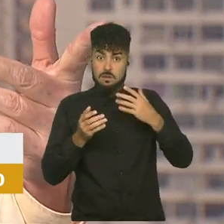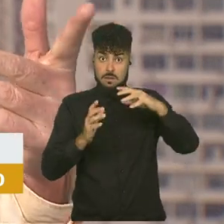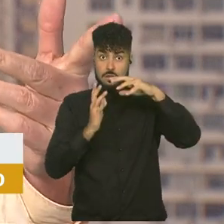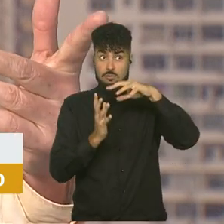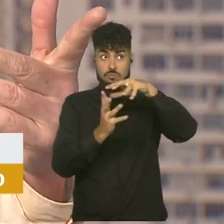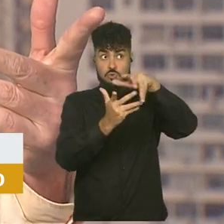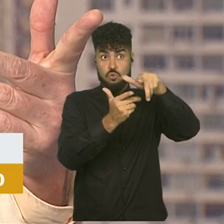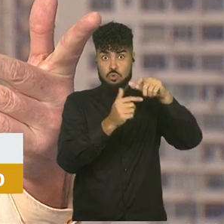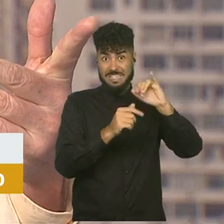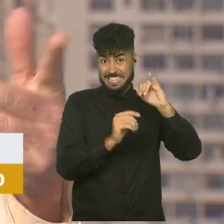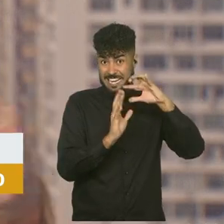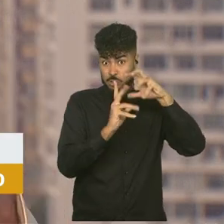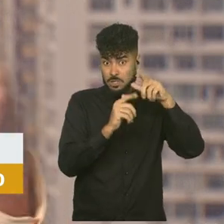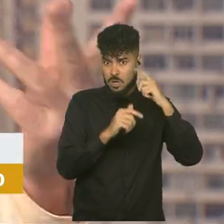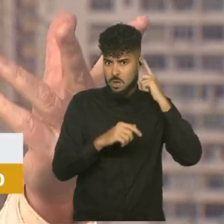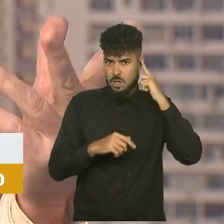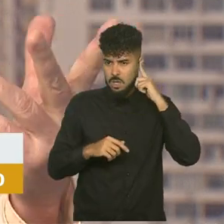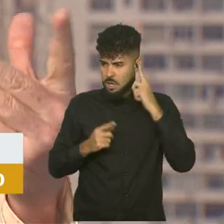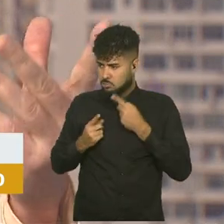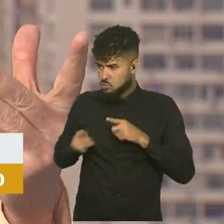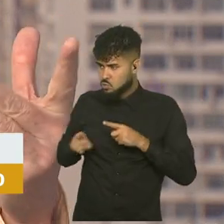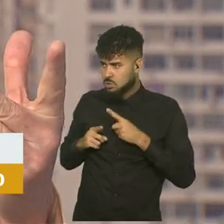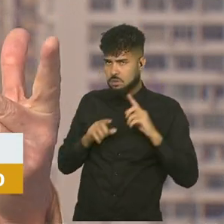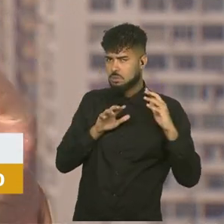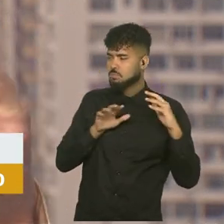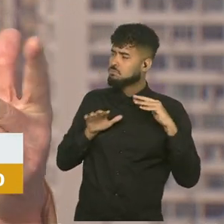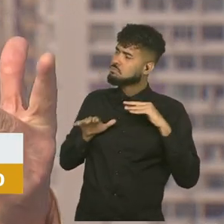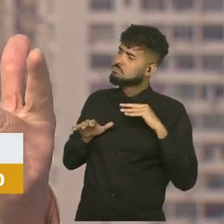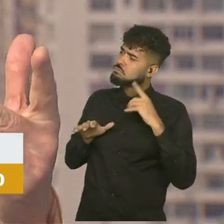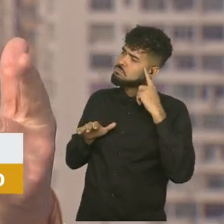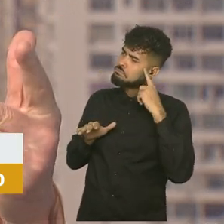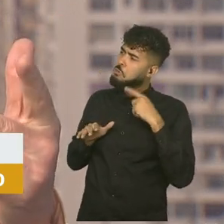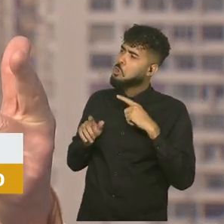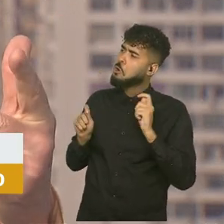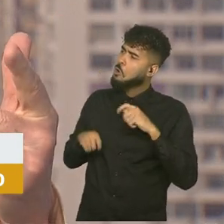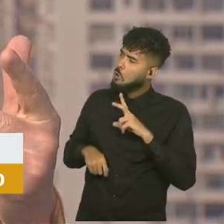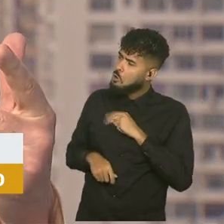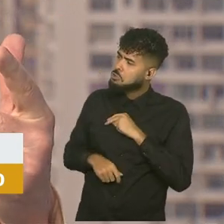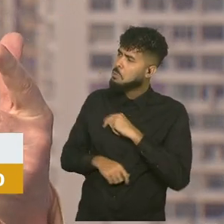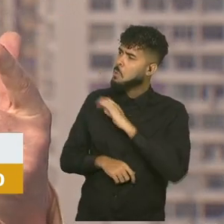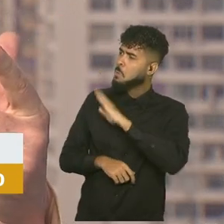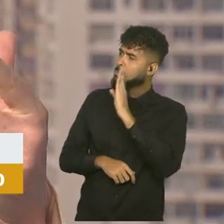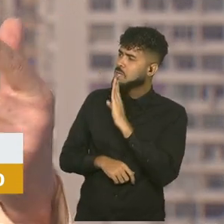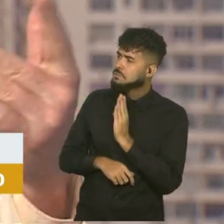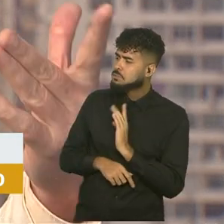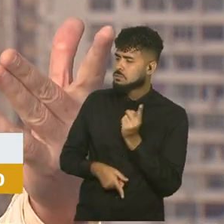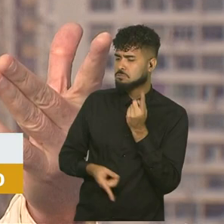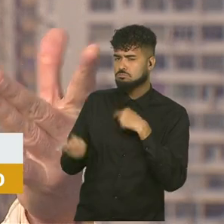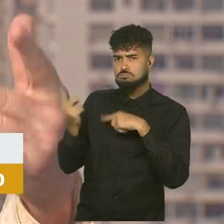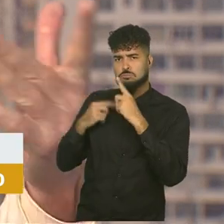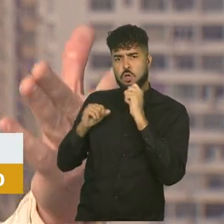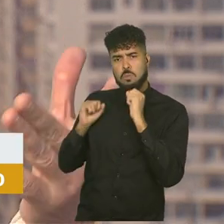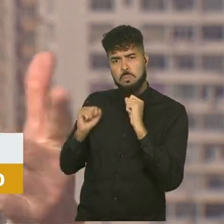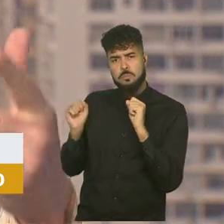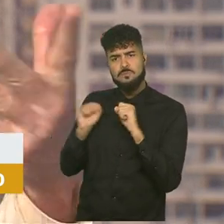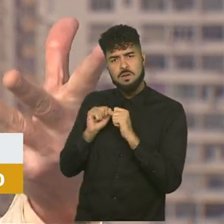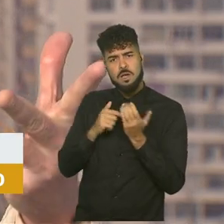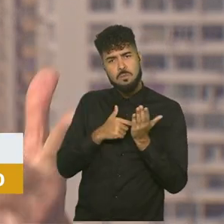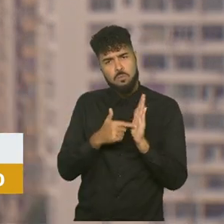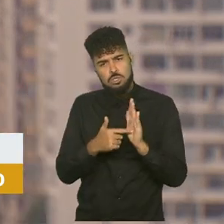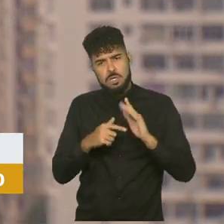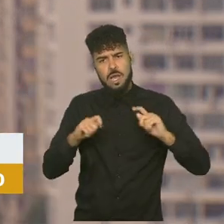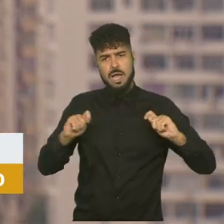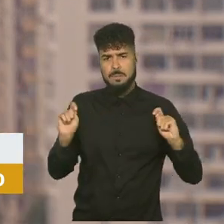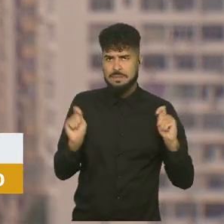principalmente, internacionalmente, dá uma noção de até onde o Brasil pode chegar com essas releituras, mostrando a sua